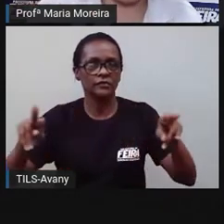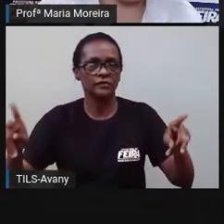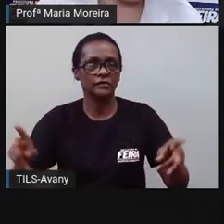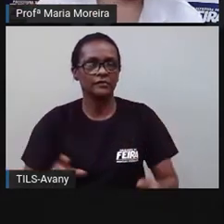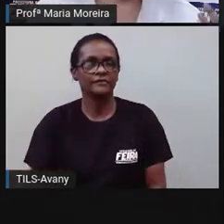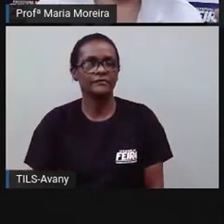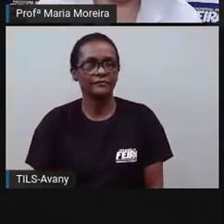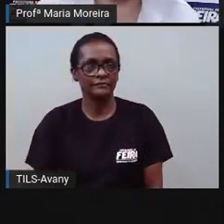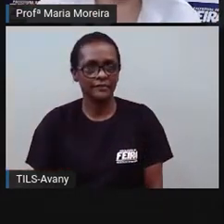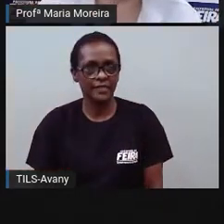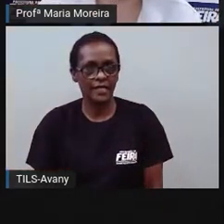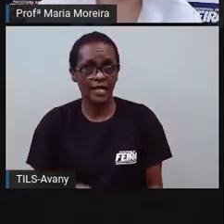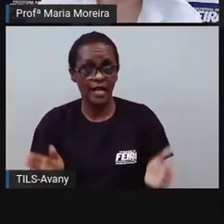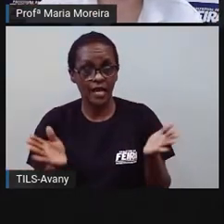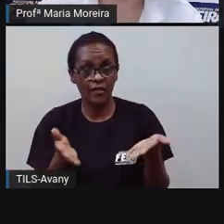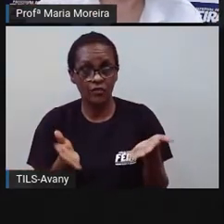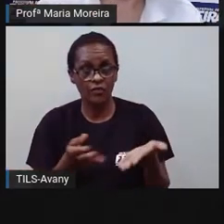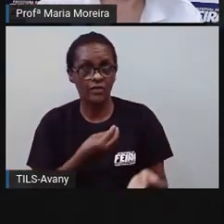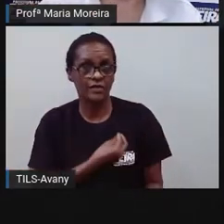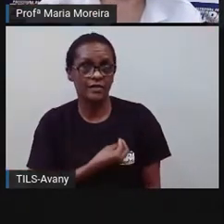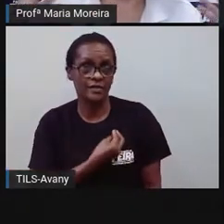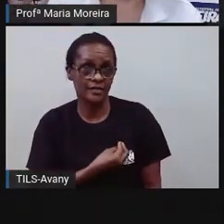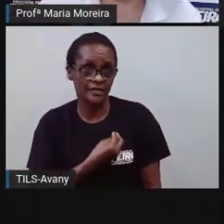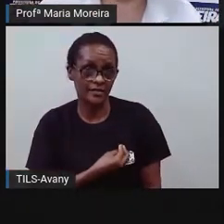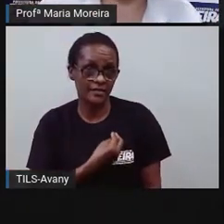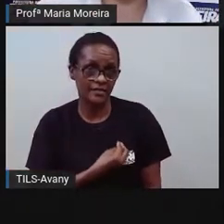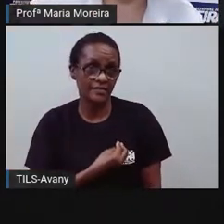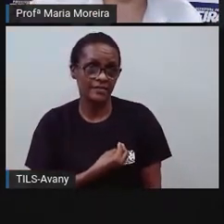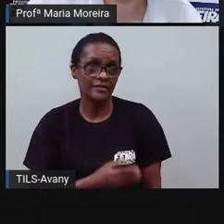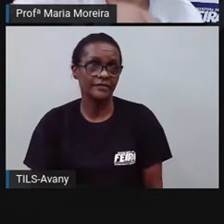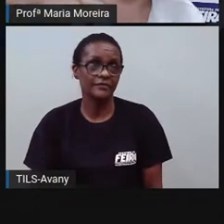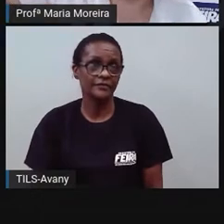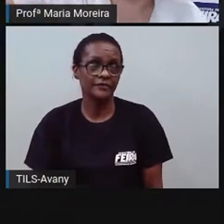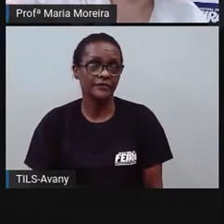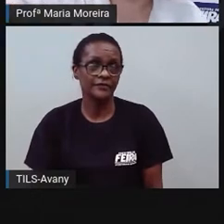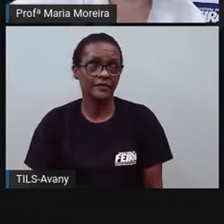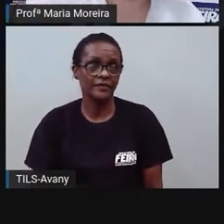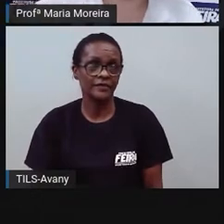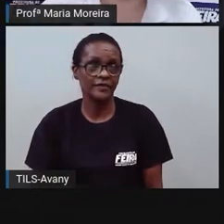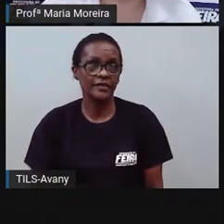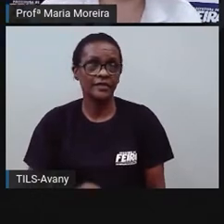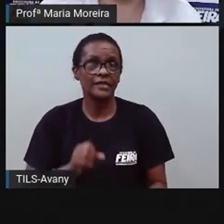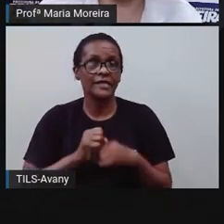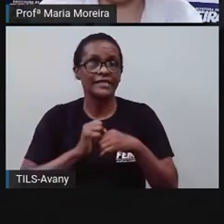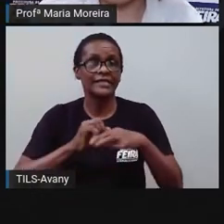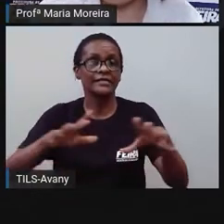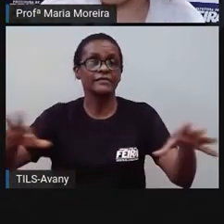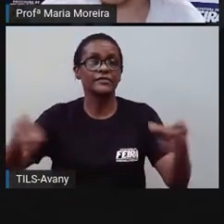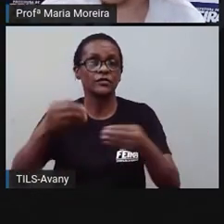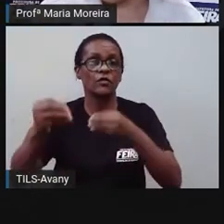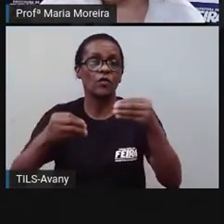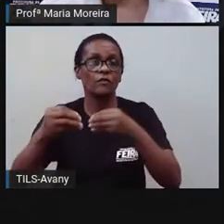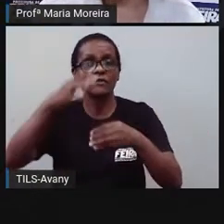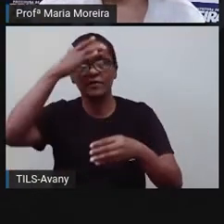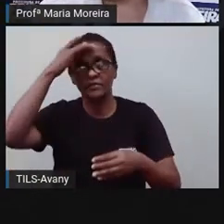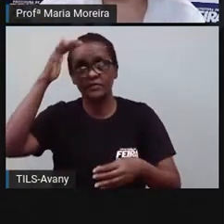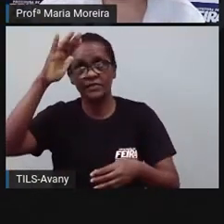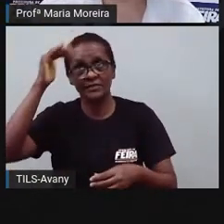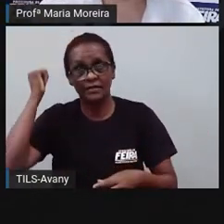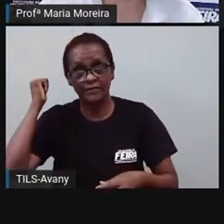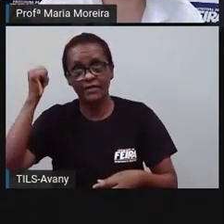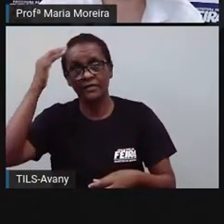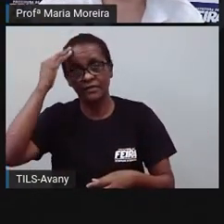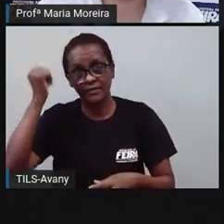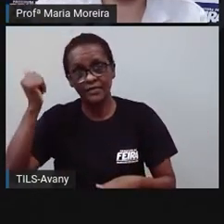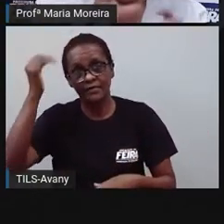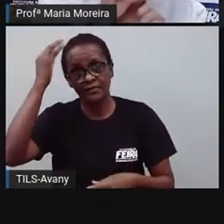real, é atual e vai ser o quê? Conhecer vinculada, seja, vai ser transmitida para as outras pessoas, né? Então,